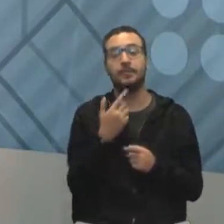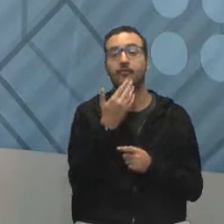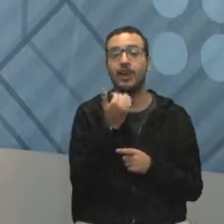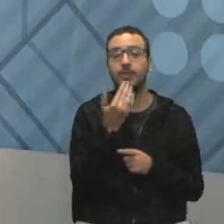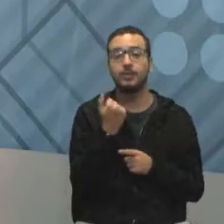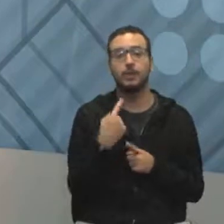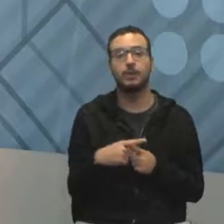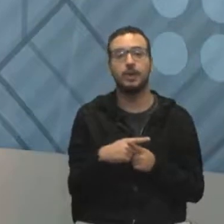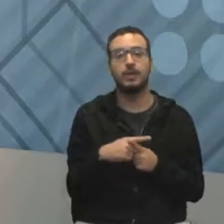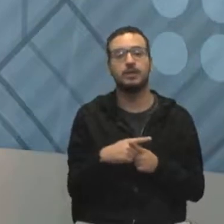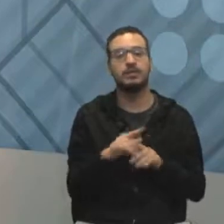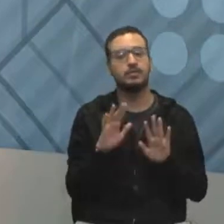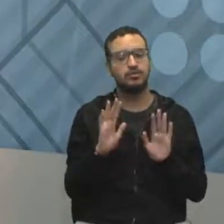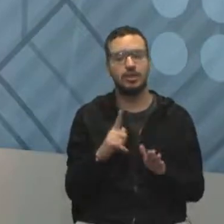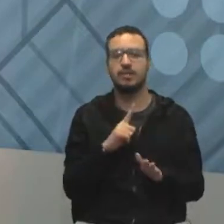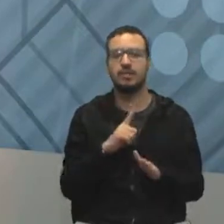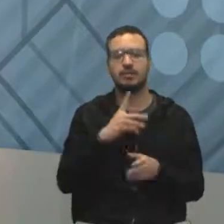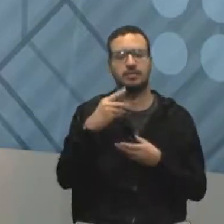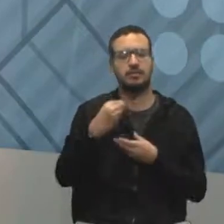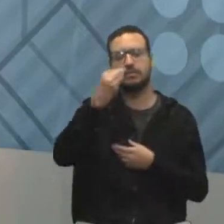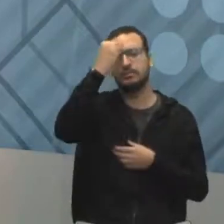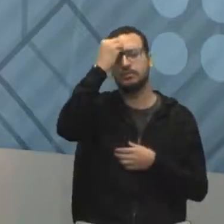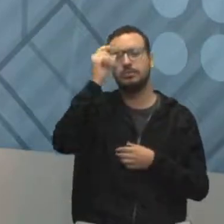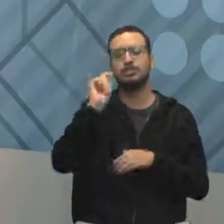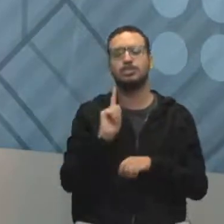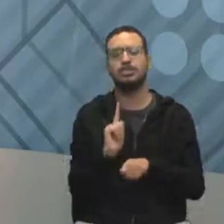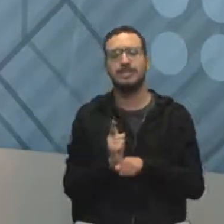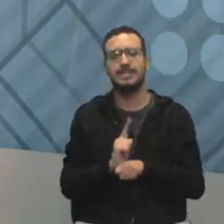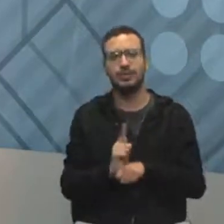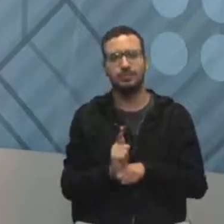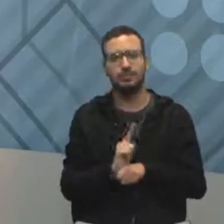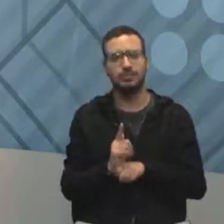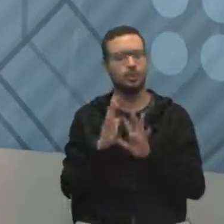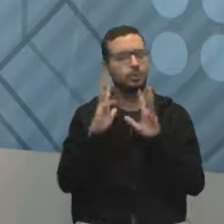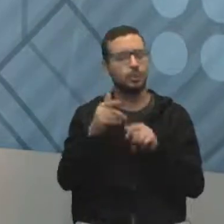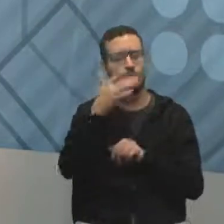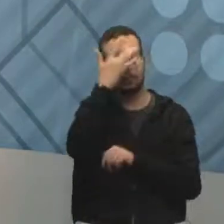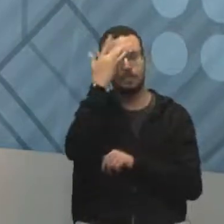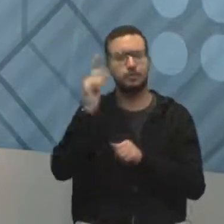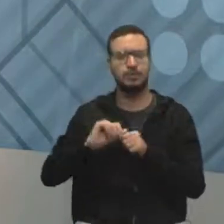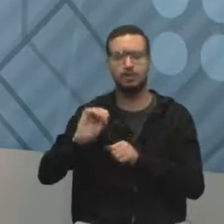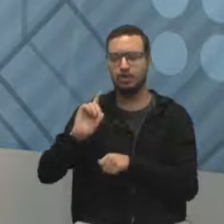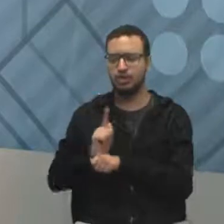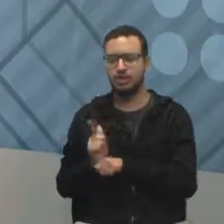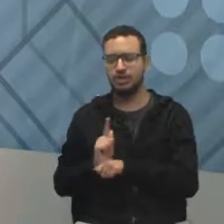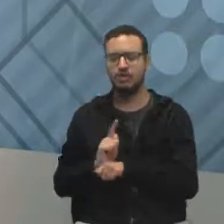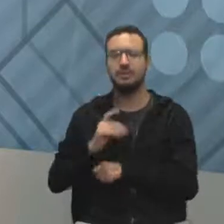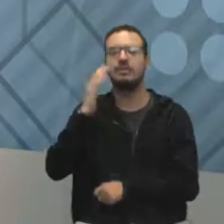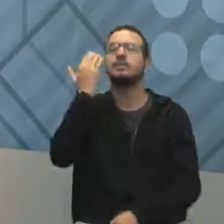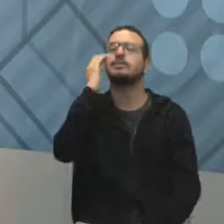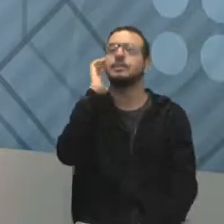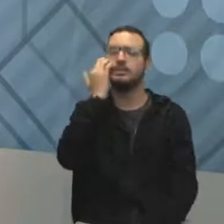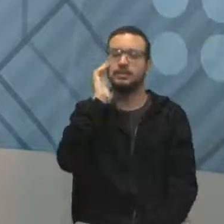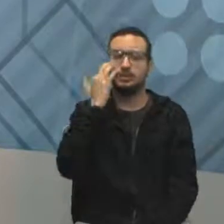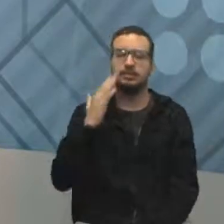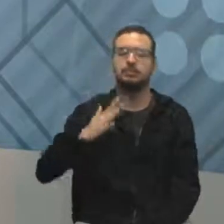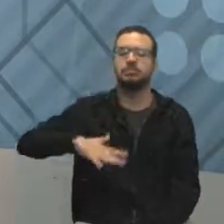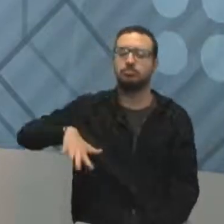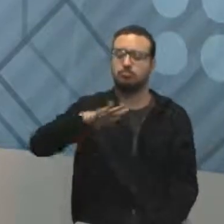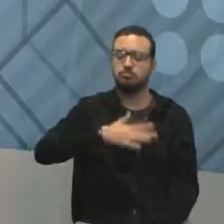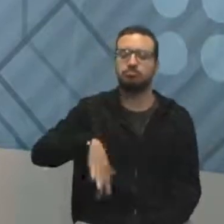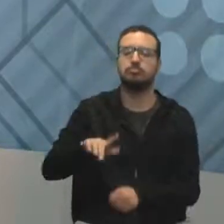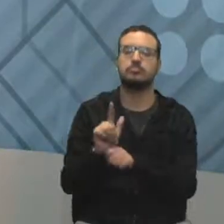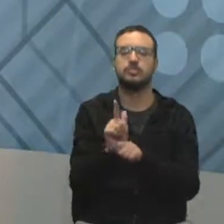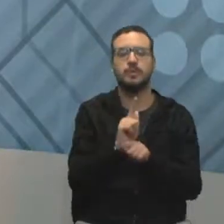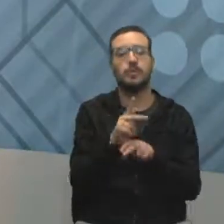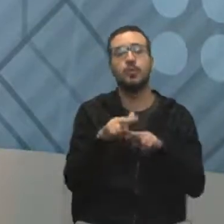Porque você já trabalha com gestão. E todo mundo que trabalha com gestão entende das áreas do gerenciamento. Por isso que